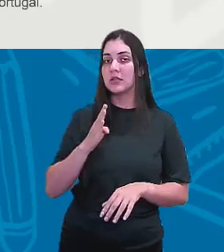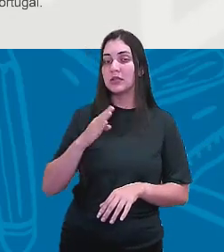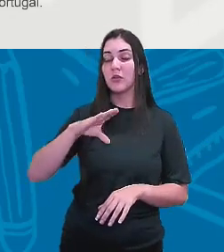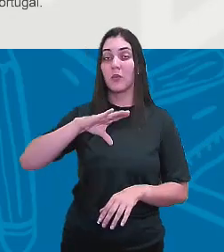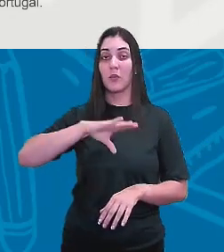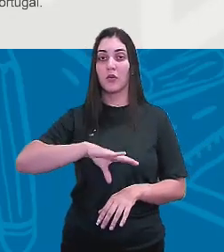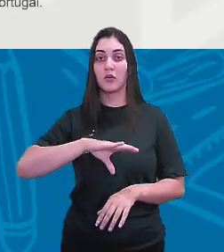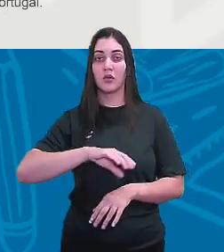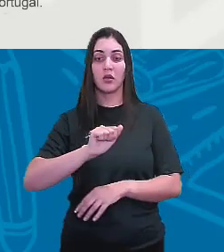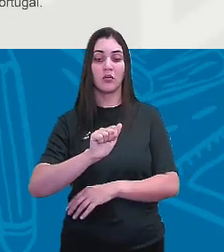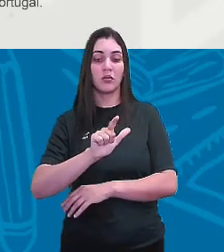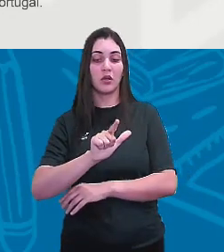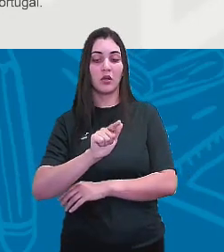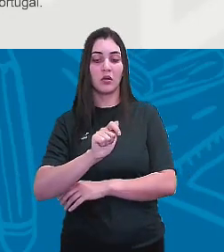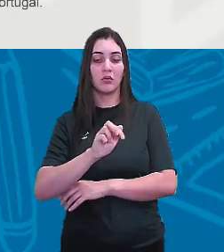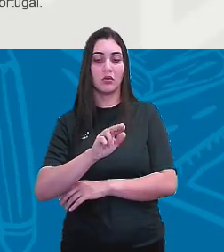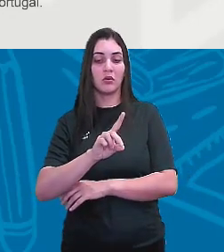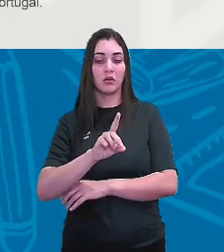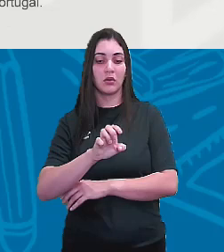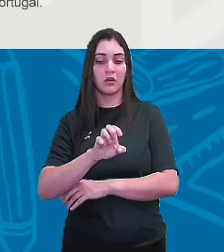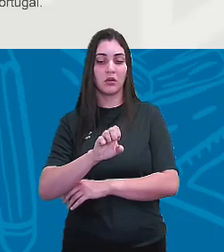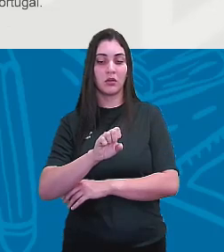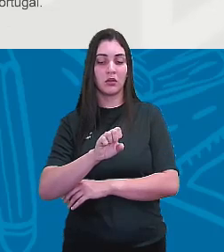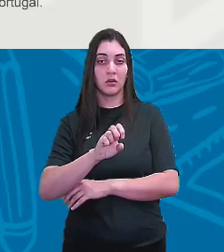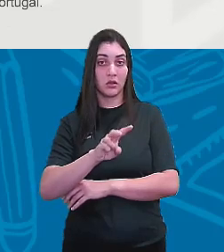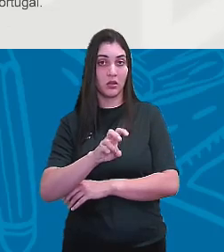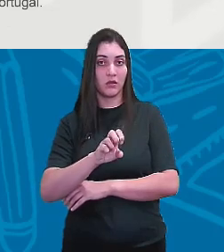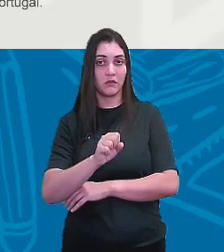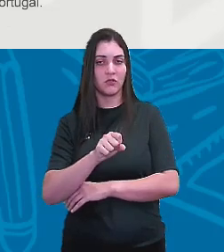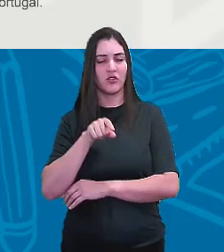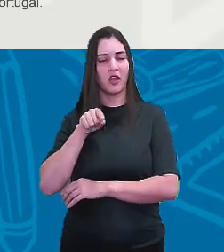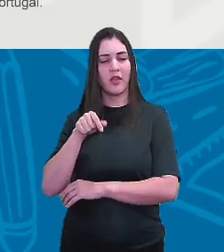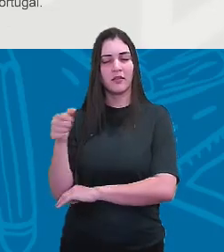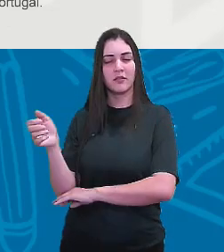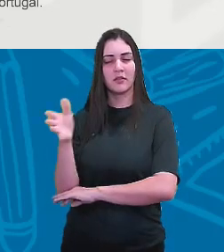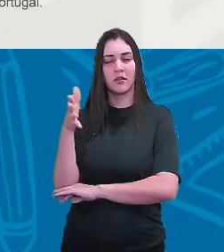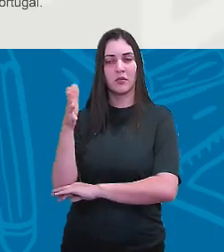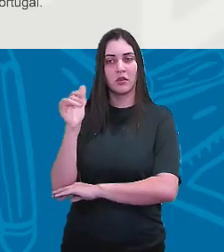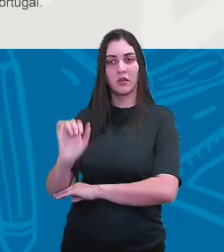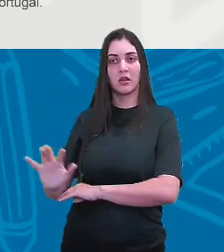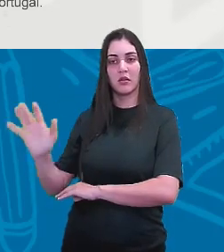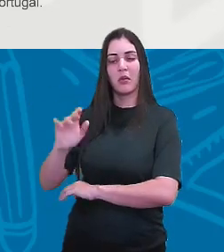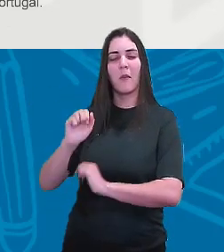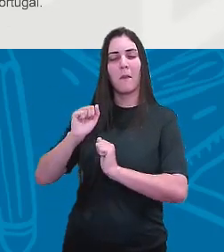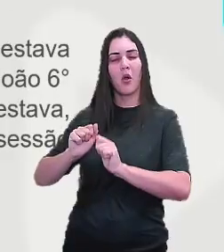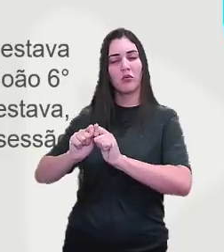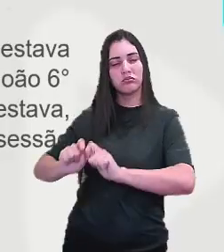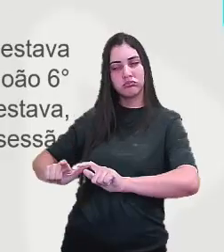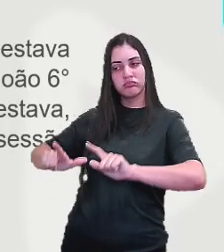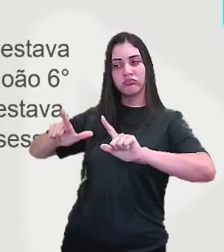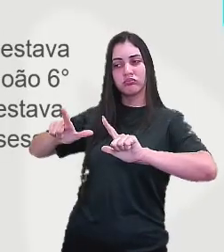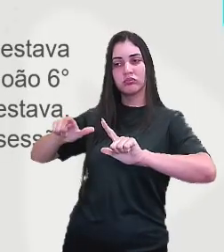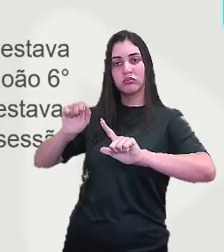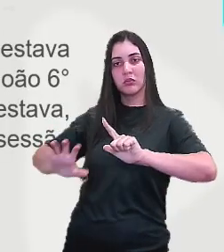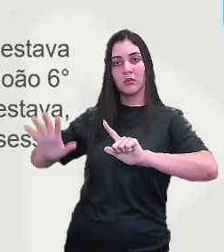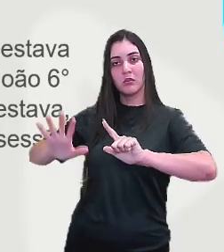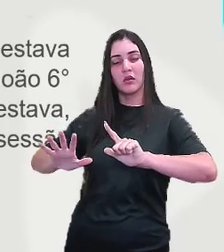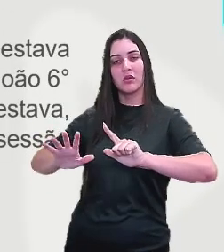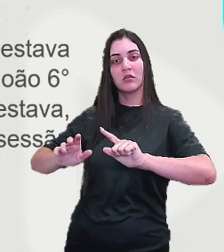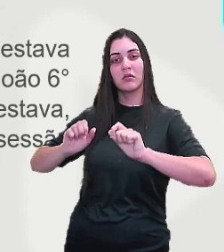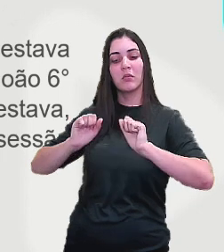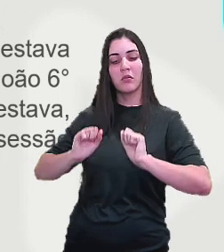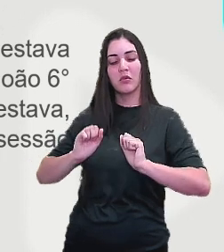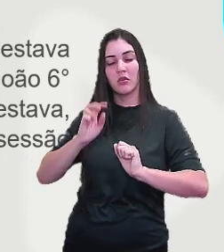Essa é uma das bandeiras, essa figura que vocês veem aí. Se você quiser, pode ampliar a imagem, para que o pessoal